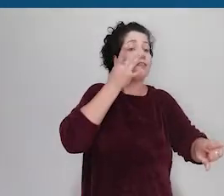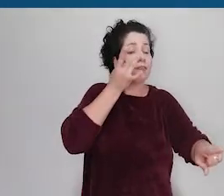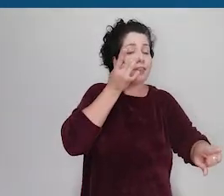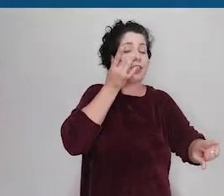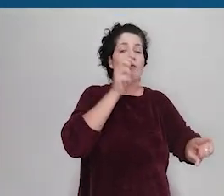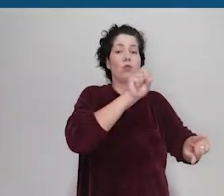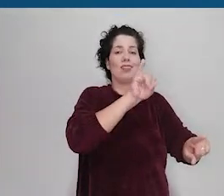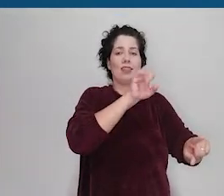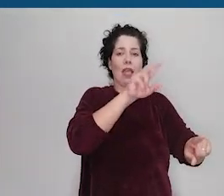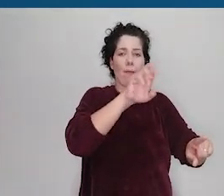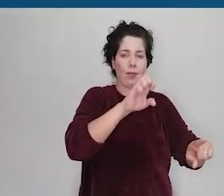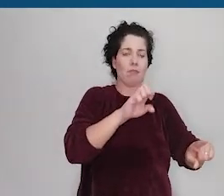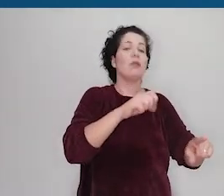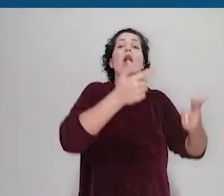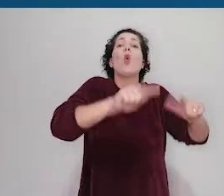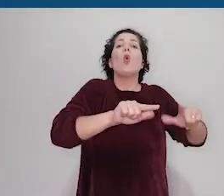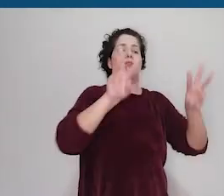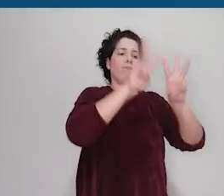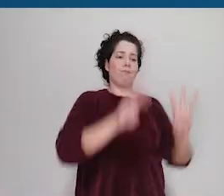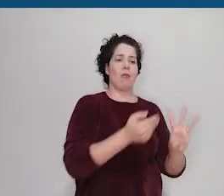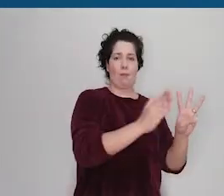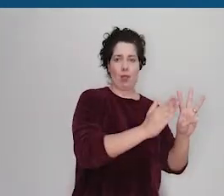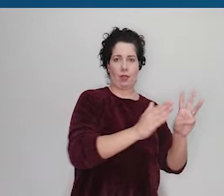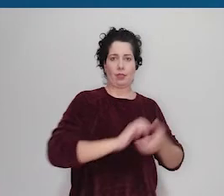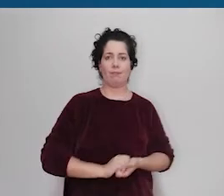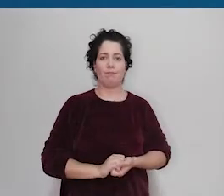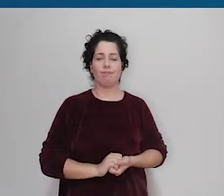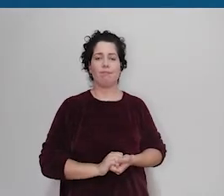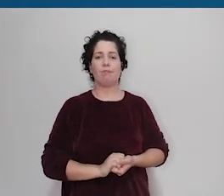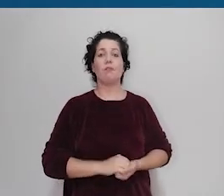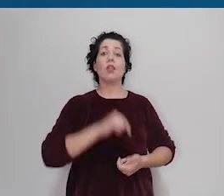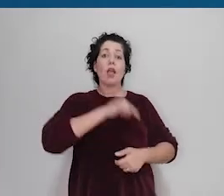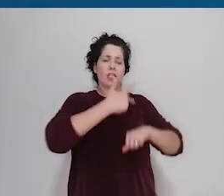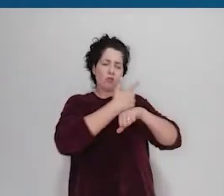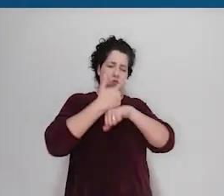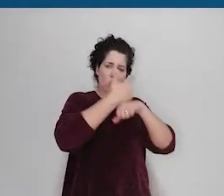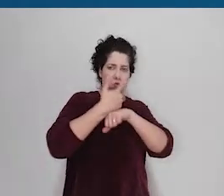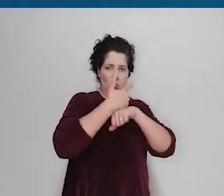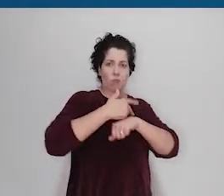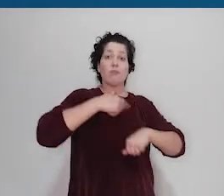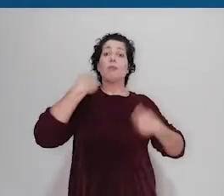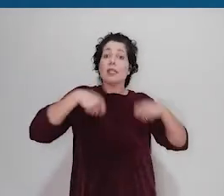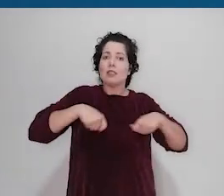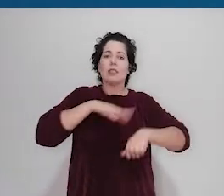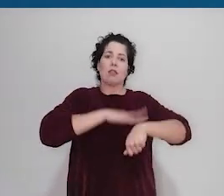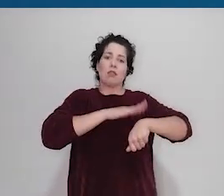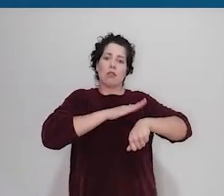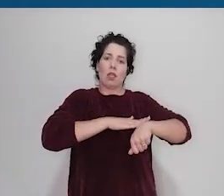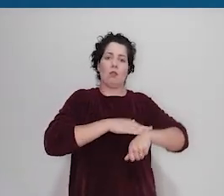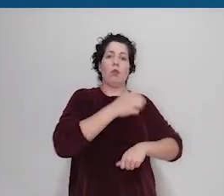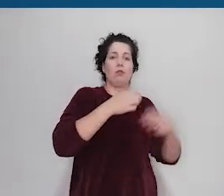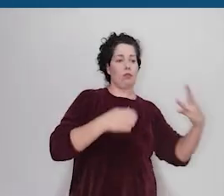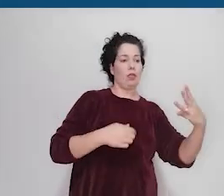assíncrona na UFPR aberta. O vídeo produzido pelos autores deverá ter duração